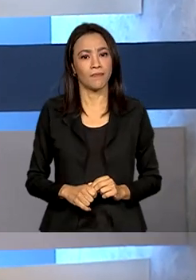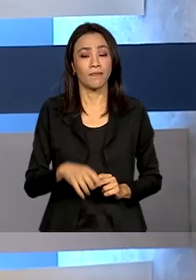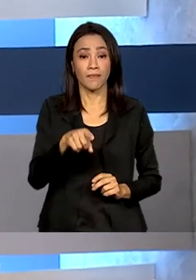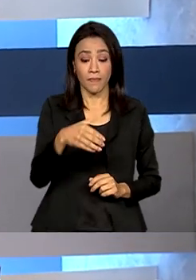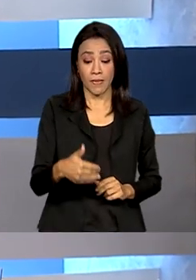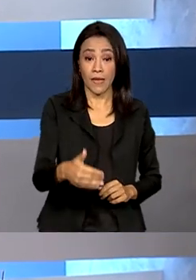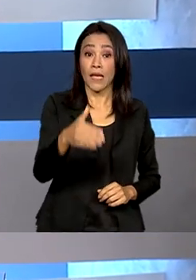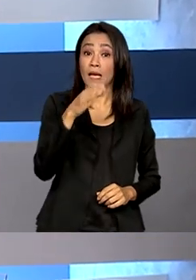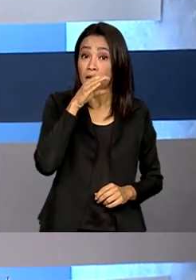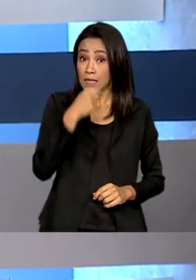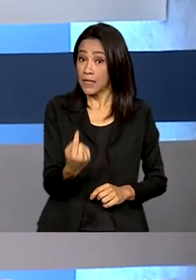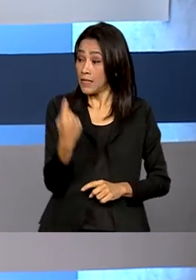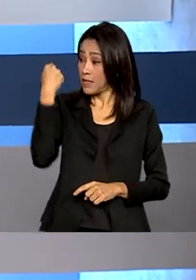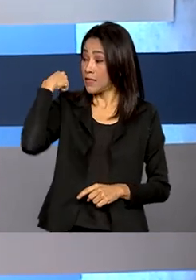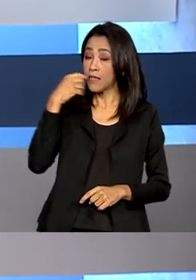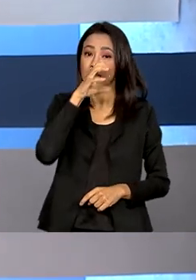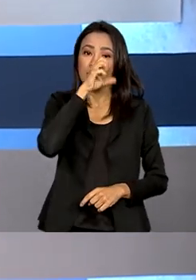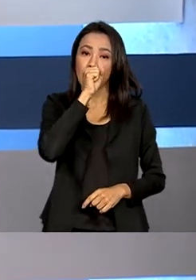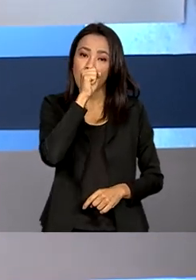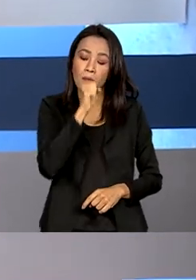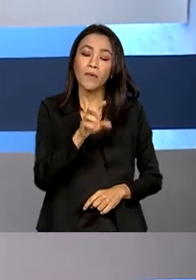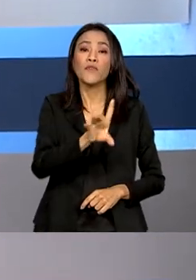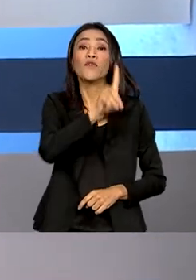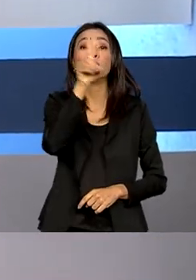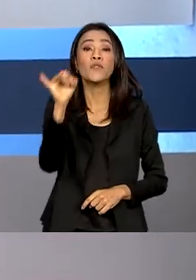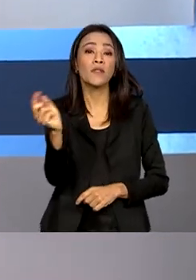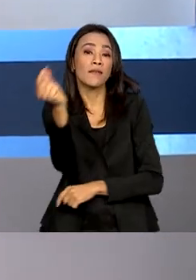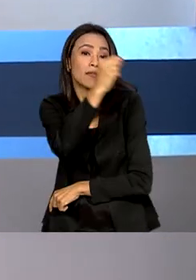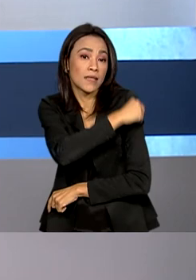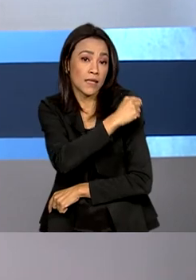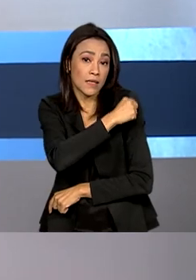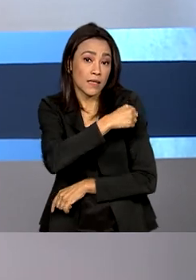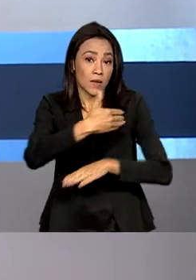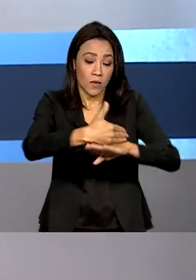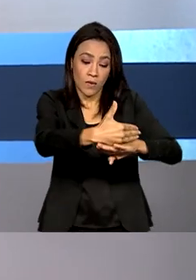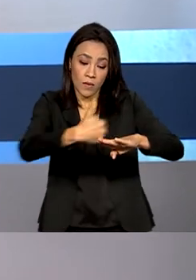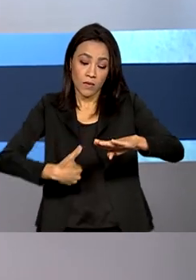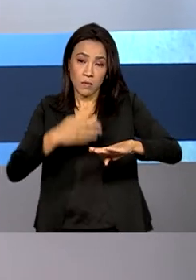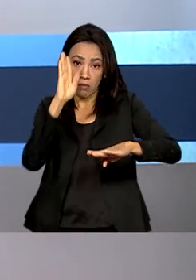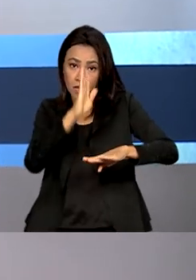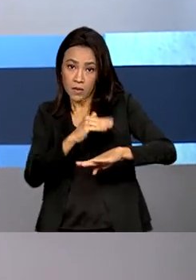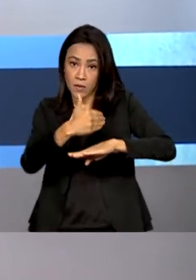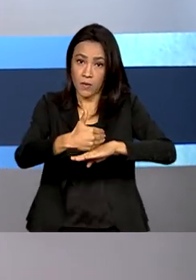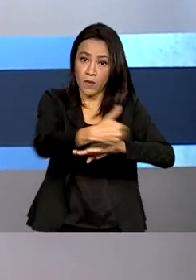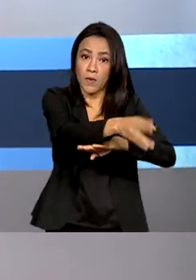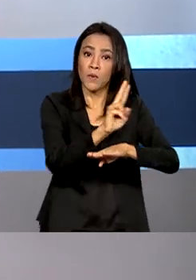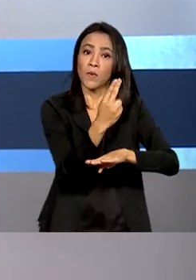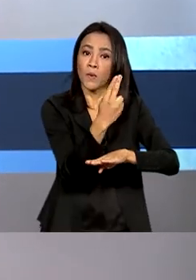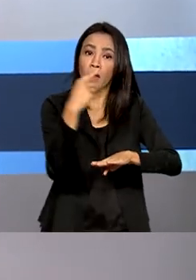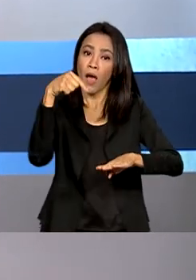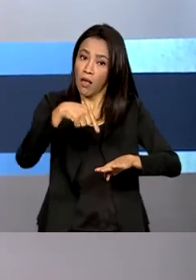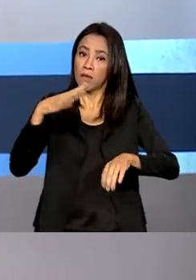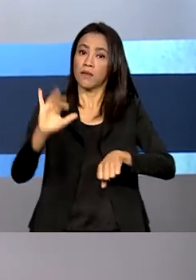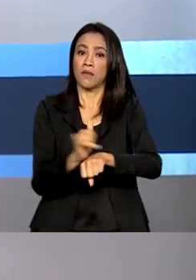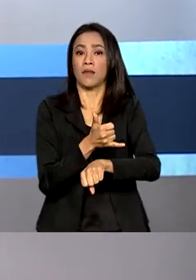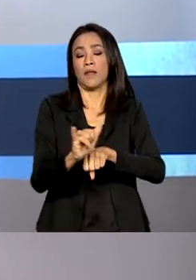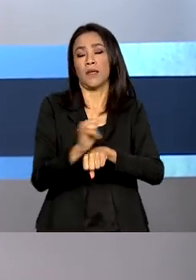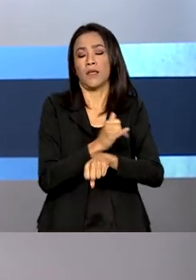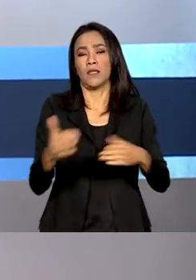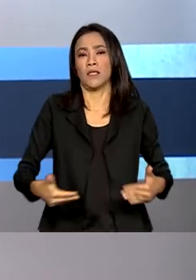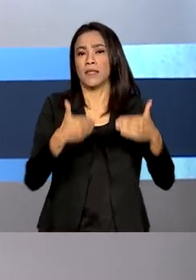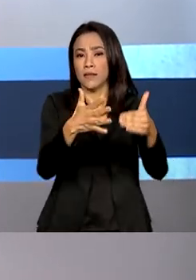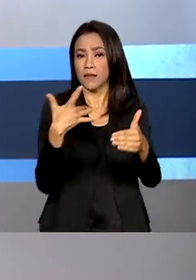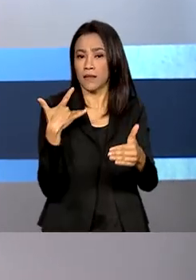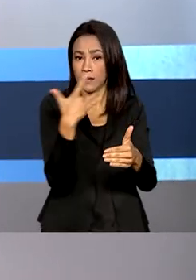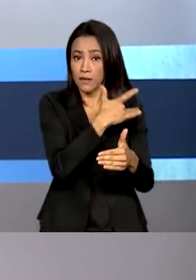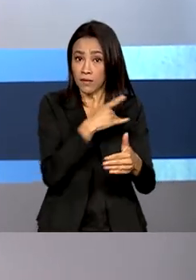Sábado foi dia de vacinação na fronteira com o Uruguai. A ação faz parte de uma estratégia do Ministério da Saúde para ampliar a